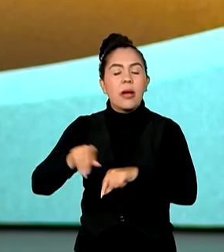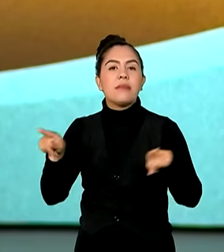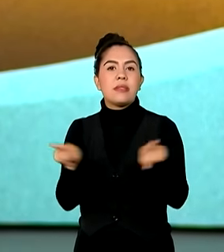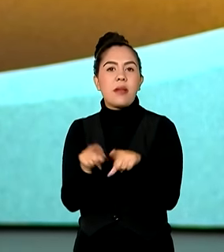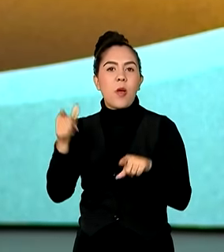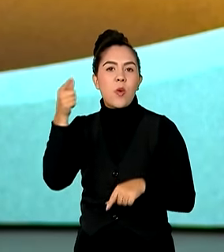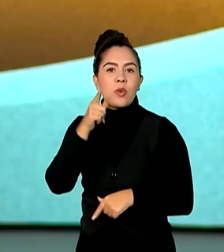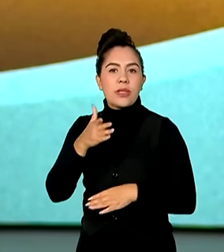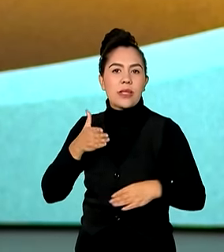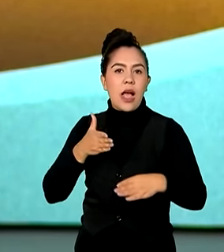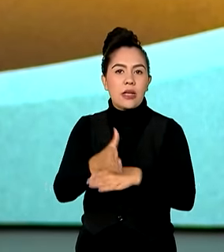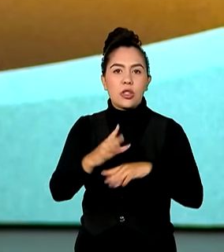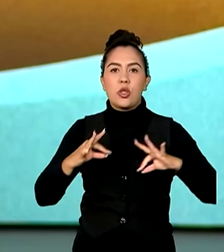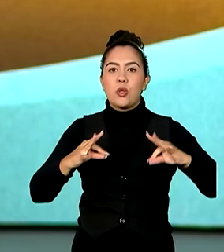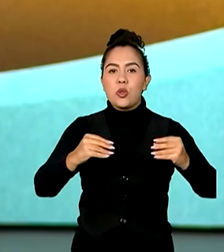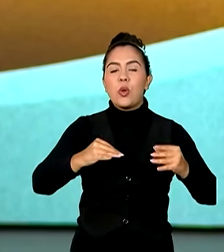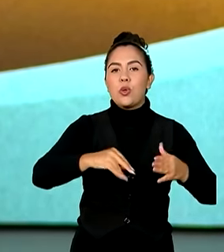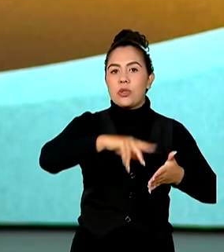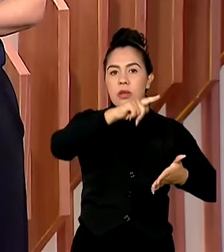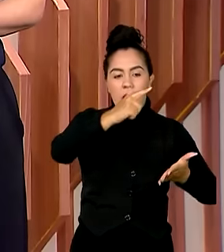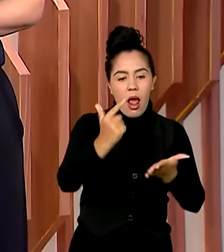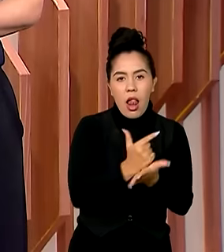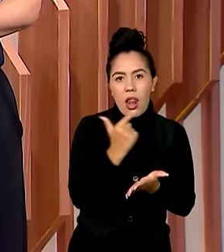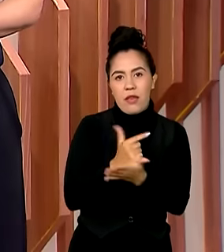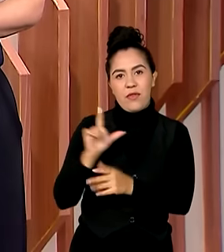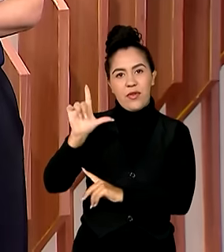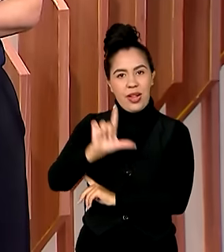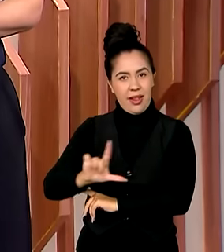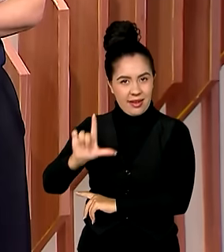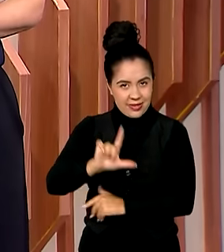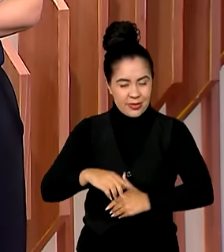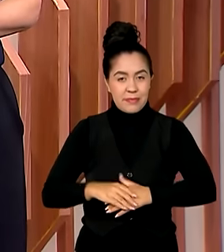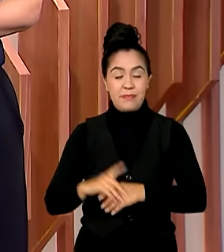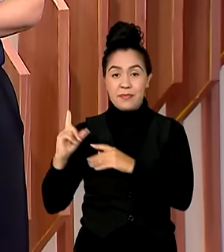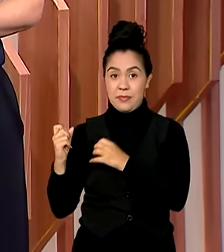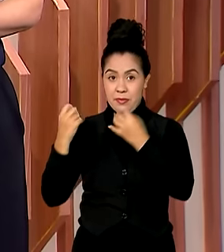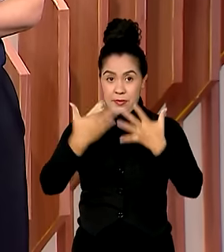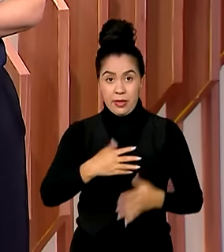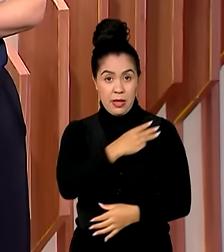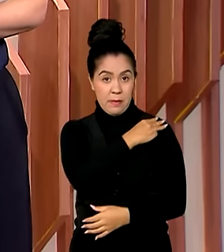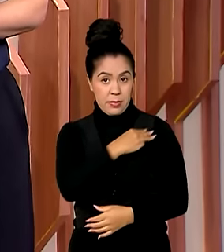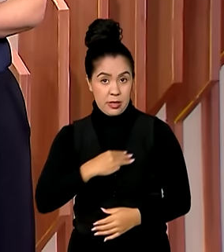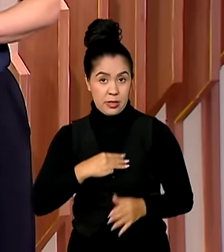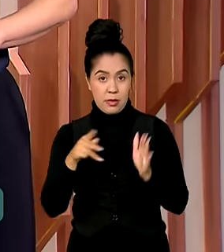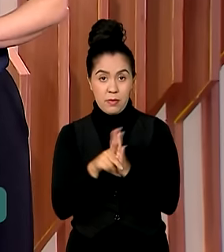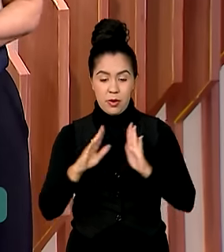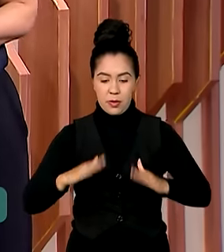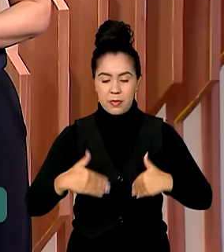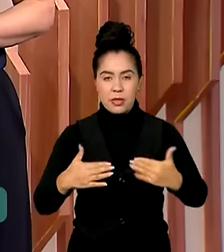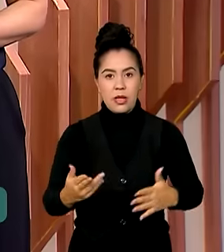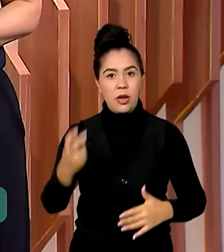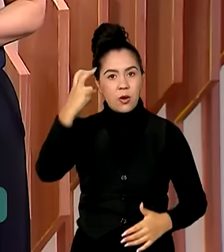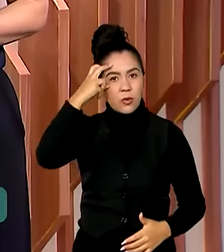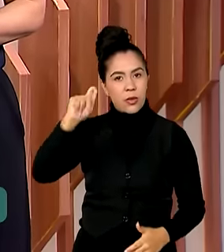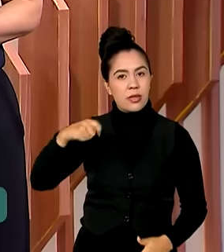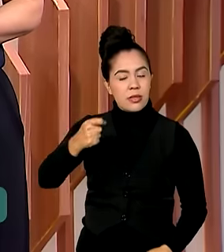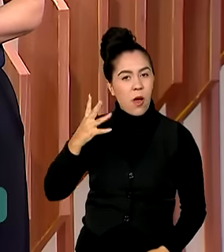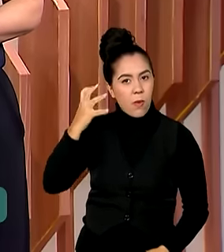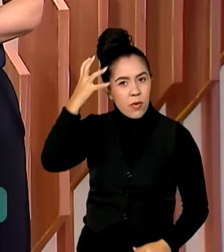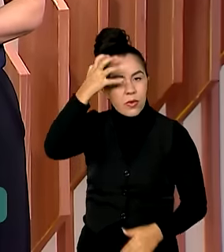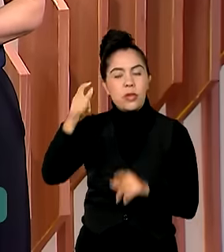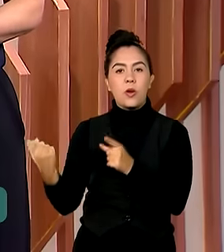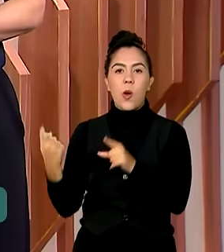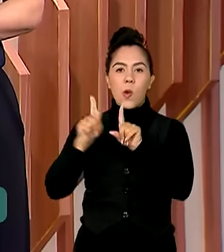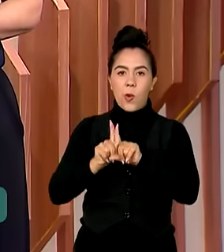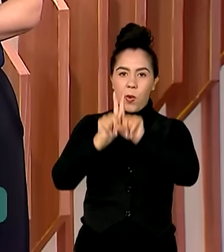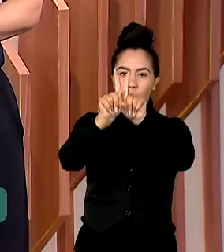a todos os livros de literatura. E a ministra da Cultura, Margarete Menezes, acompanhou o presidente Lula no evento da Bienal Internacional